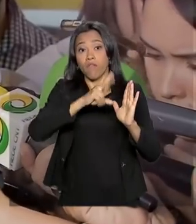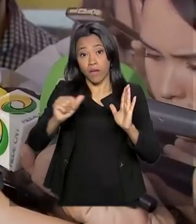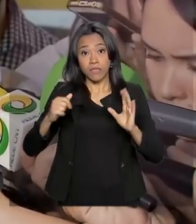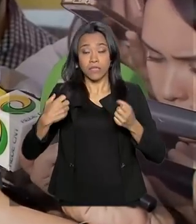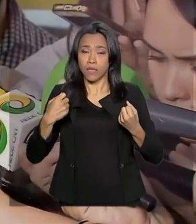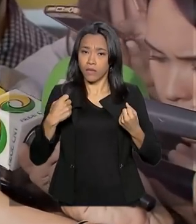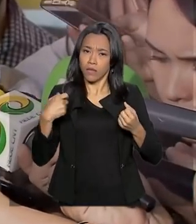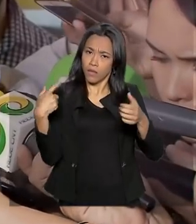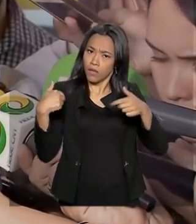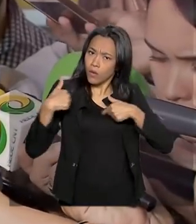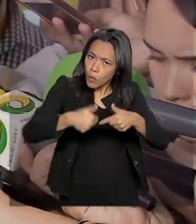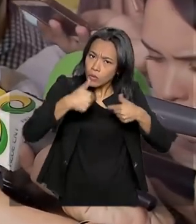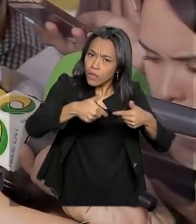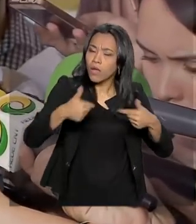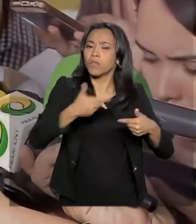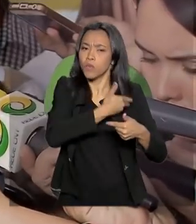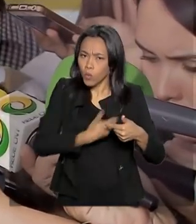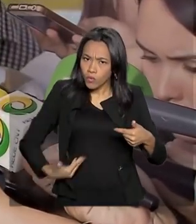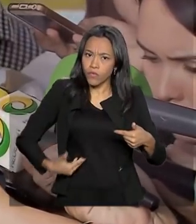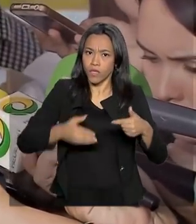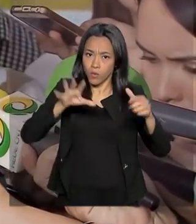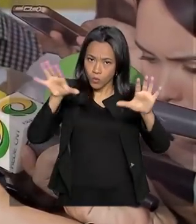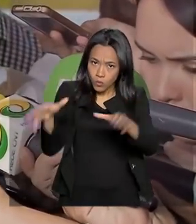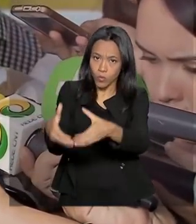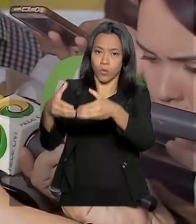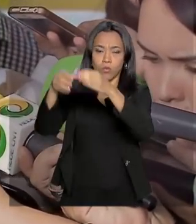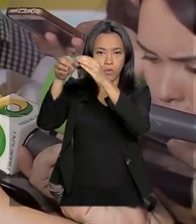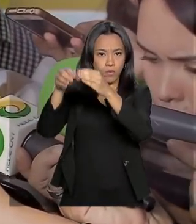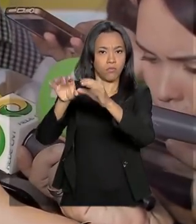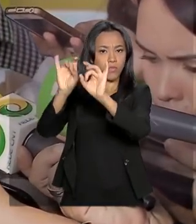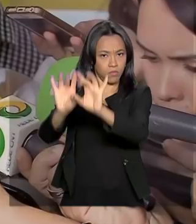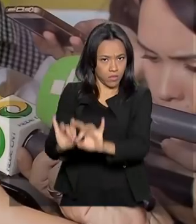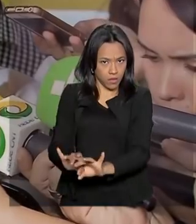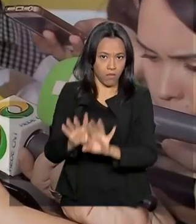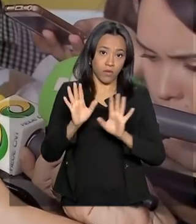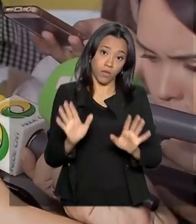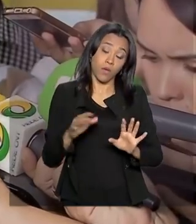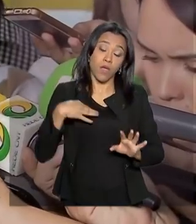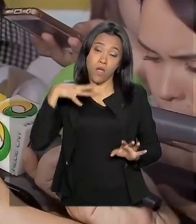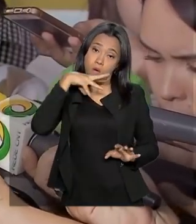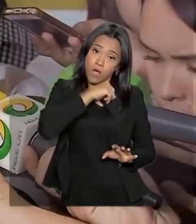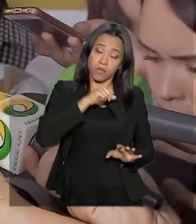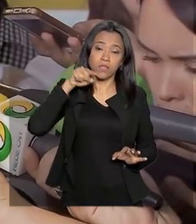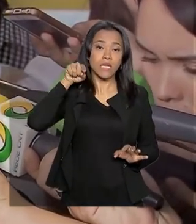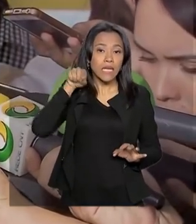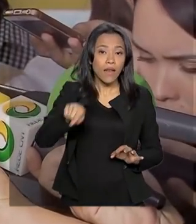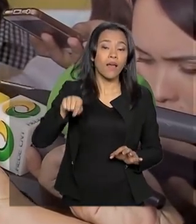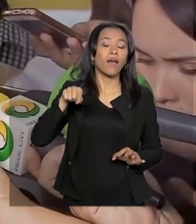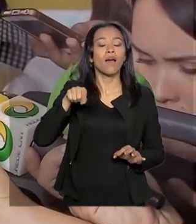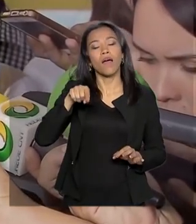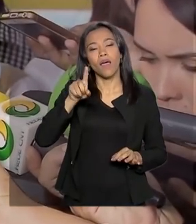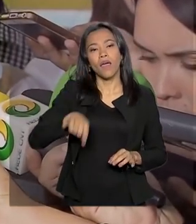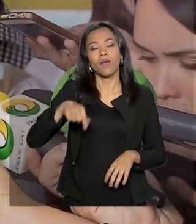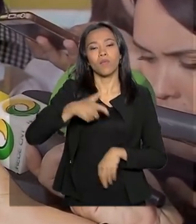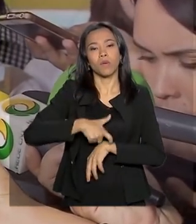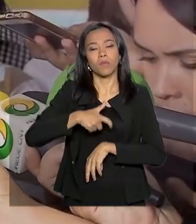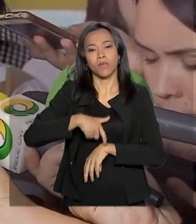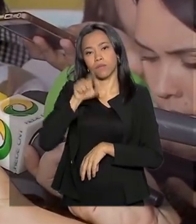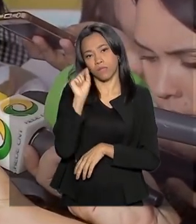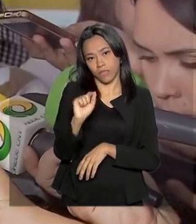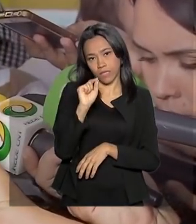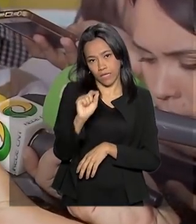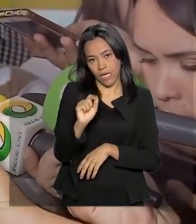pelo governo no âmbito da comissão especial. Eu acho que aquele será o momento, ou esse será o momento, em que